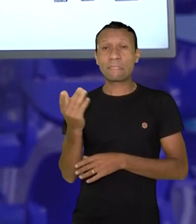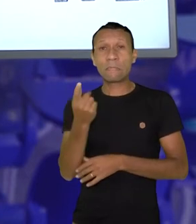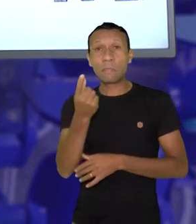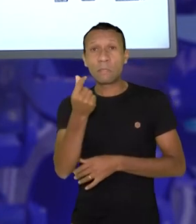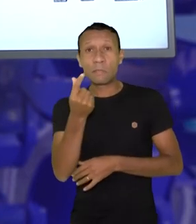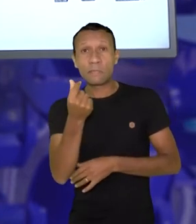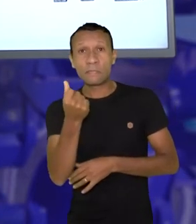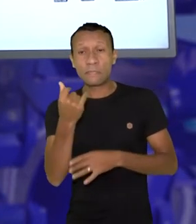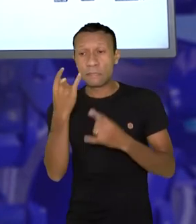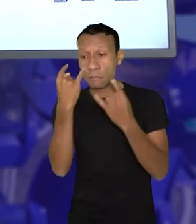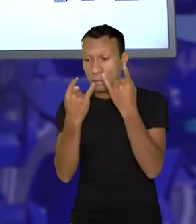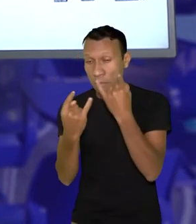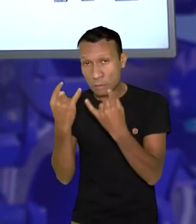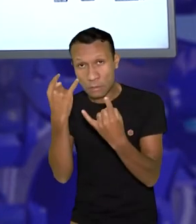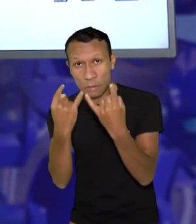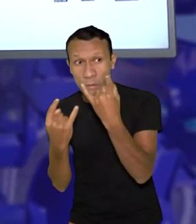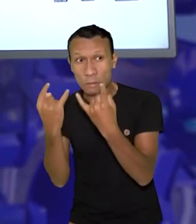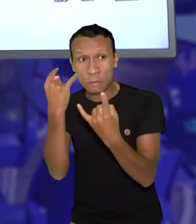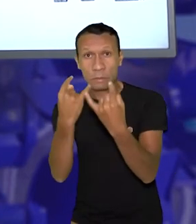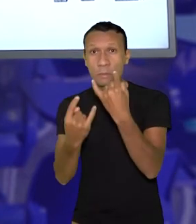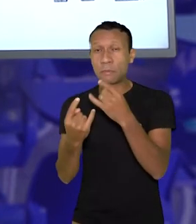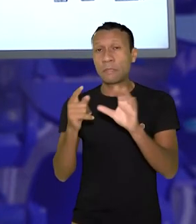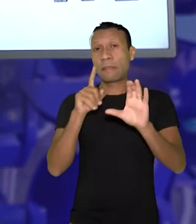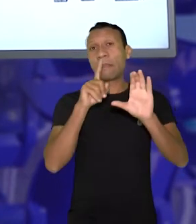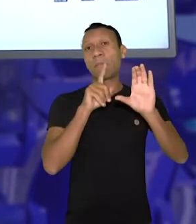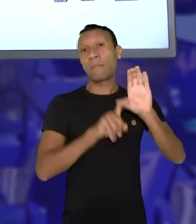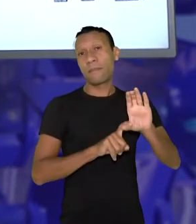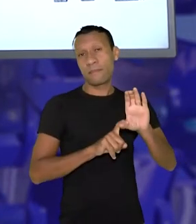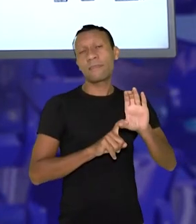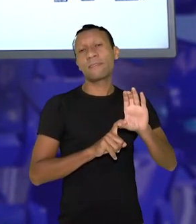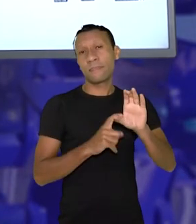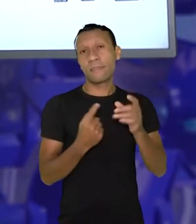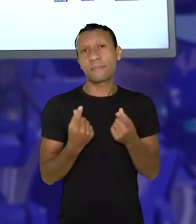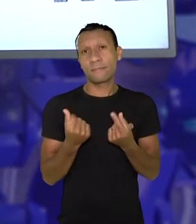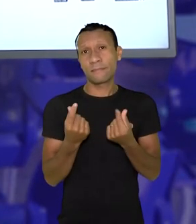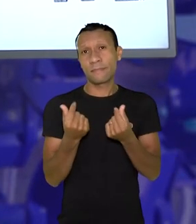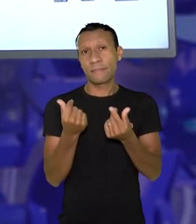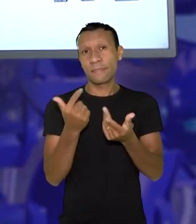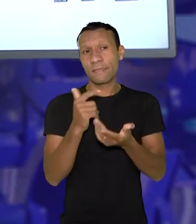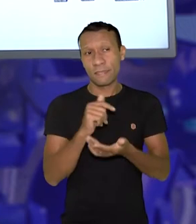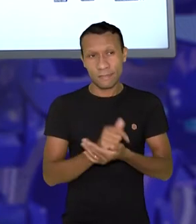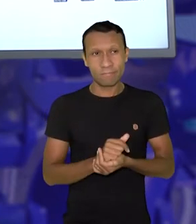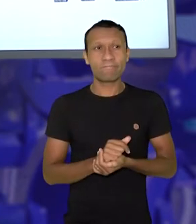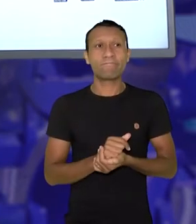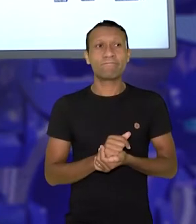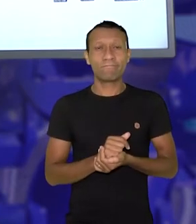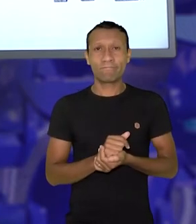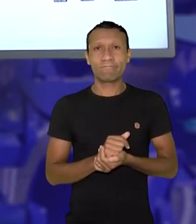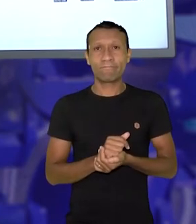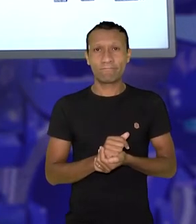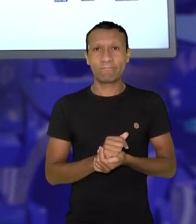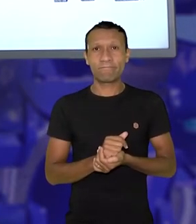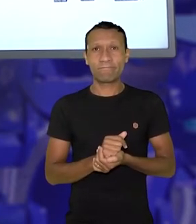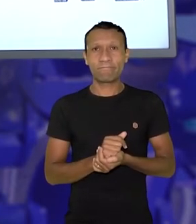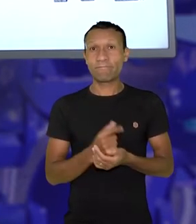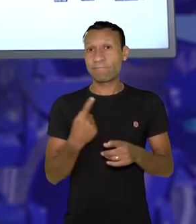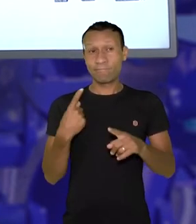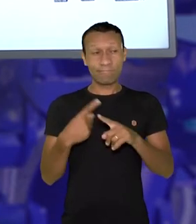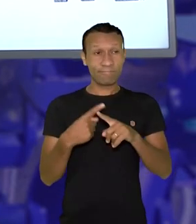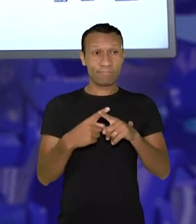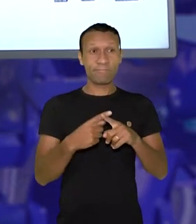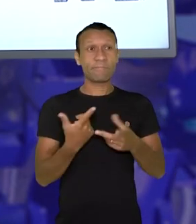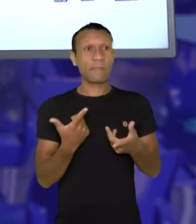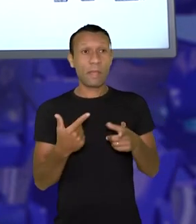do dinheiro. Muitas vezes, você é julgado pelo que você tem e não pelo que você é. Outra crítica também é o processo de